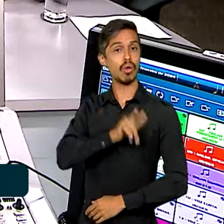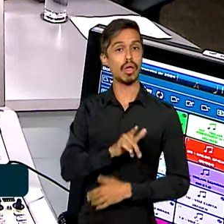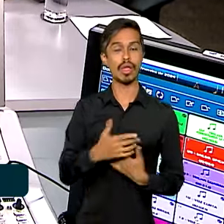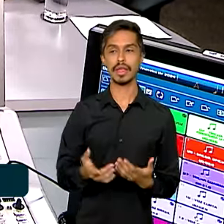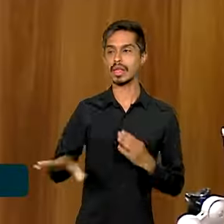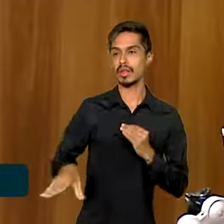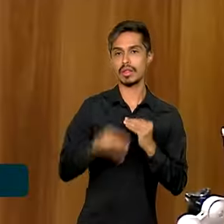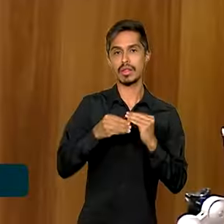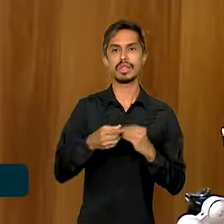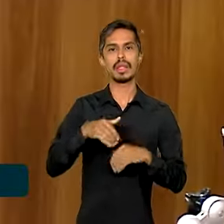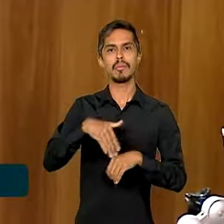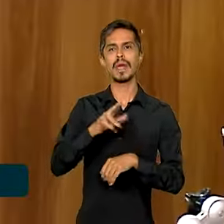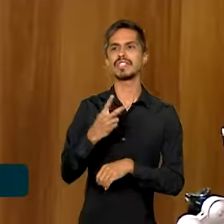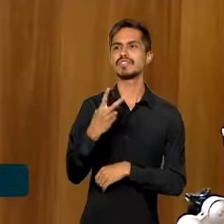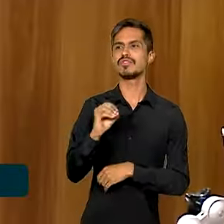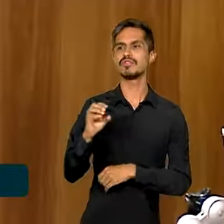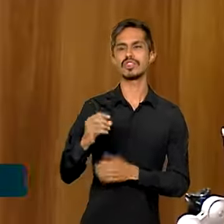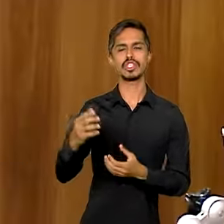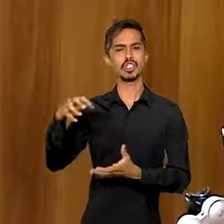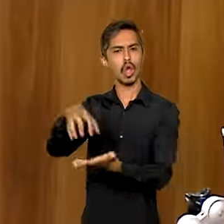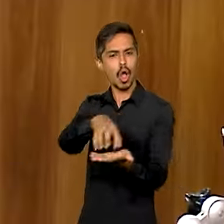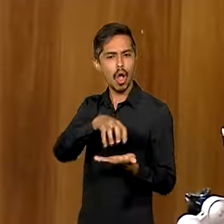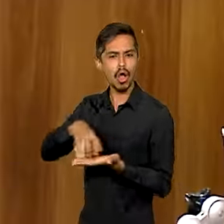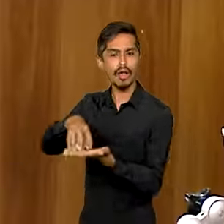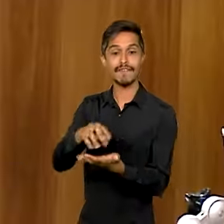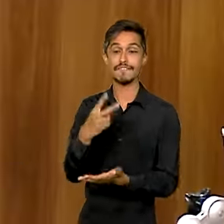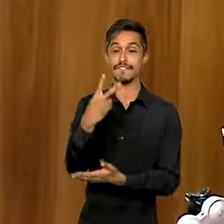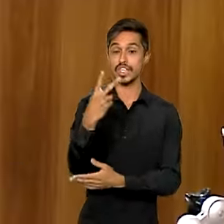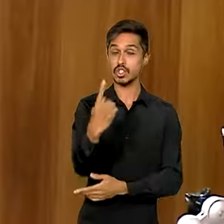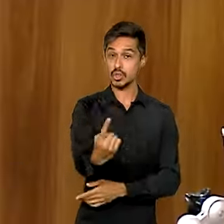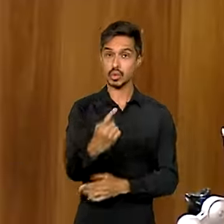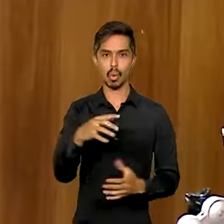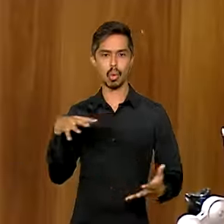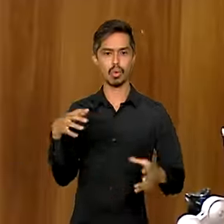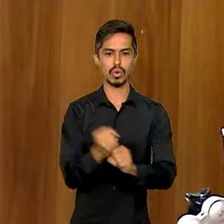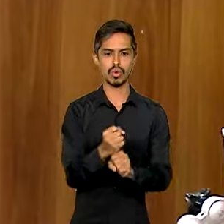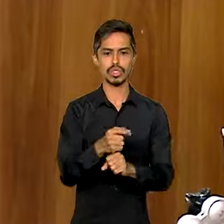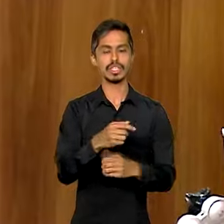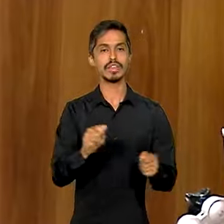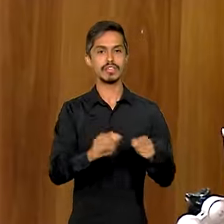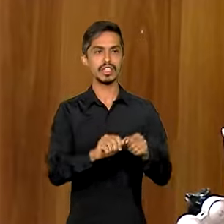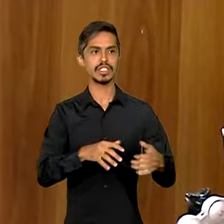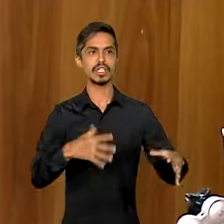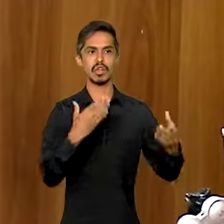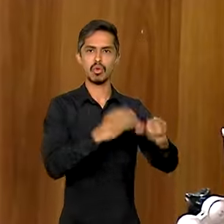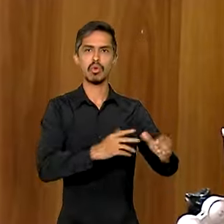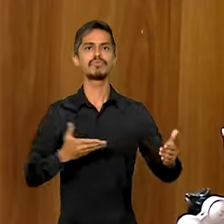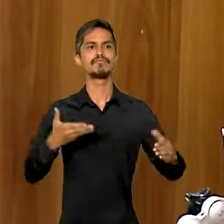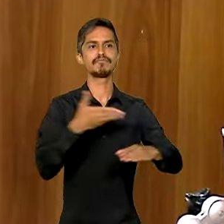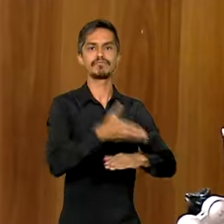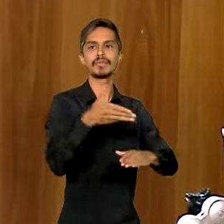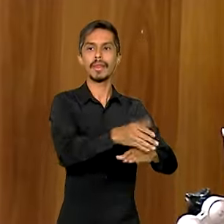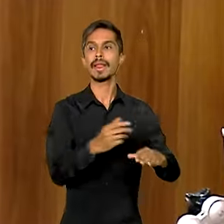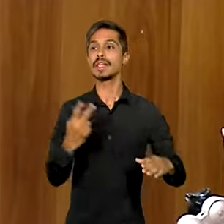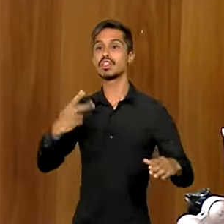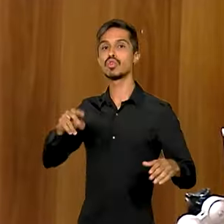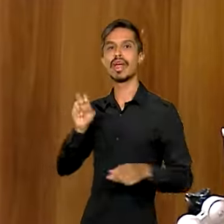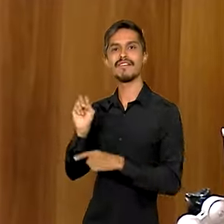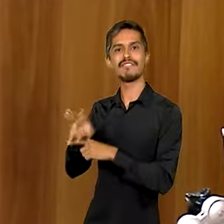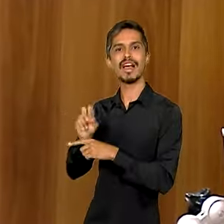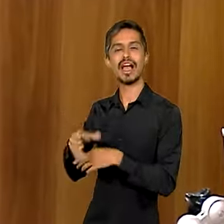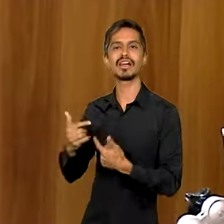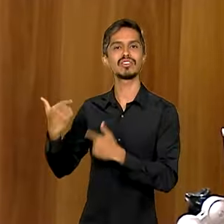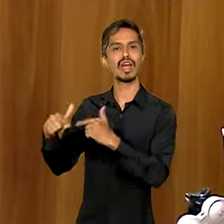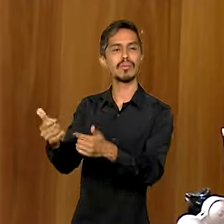adesão de mais de 20 órgãos, aliás, são 21 órgãos que fizeram adesão ao concurso e trouxeram seus cargos. Então, nós temos